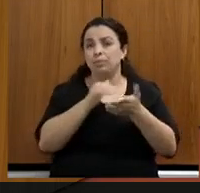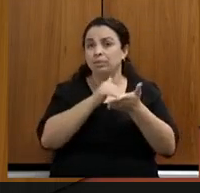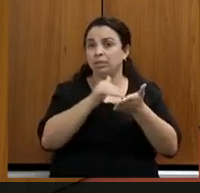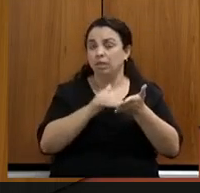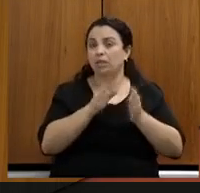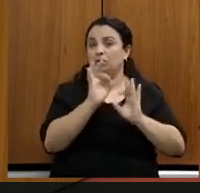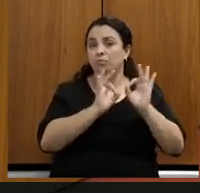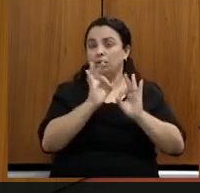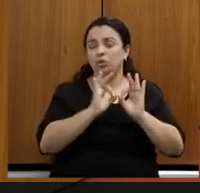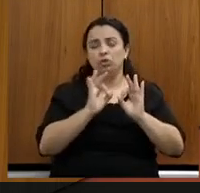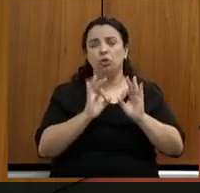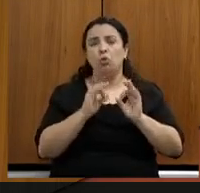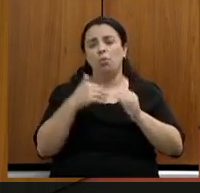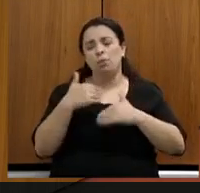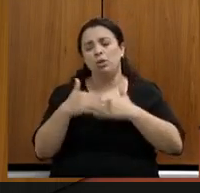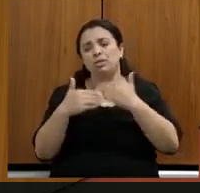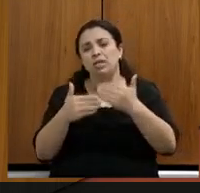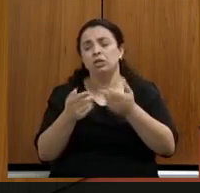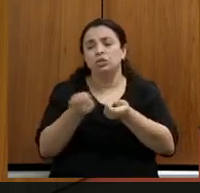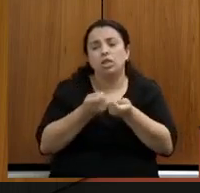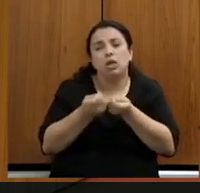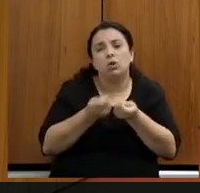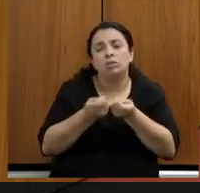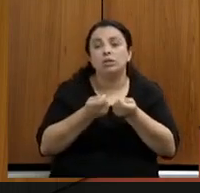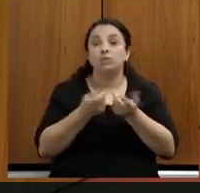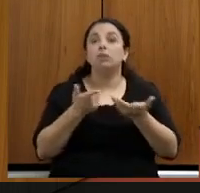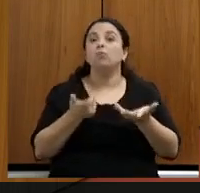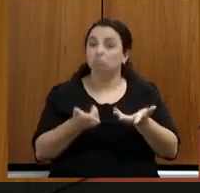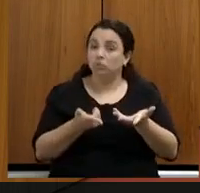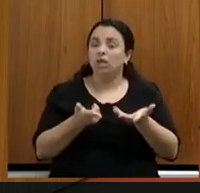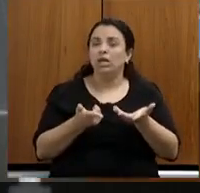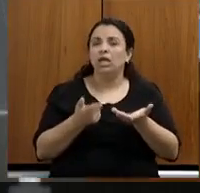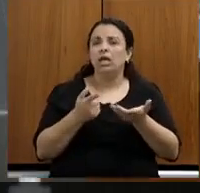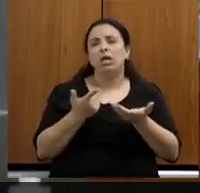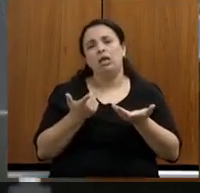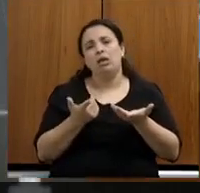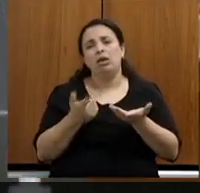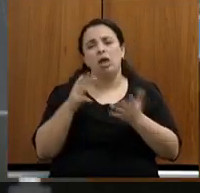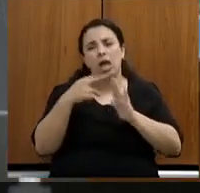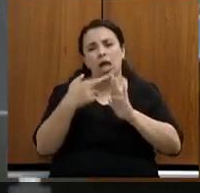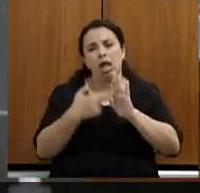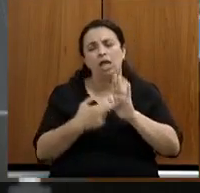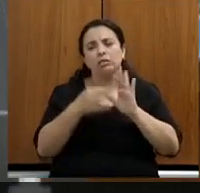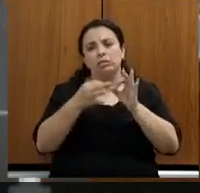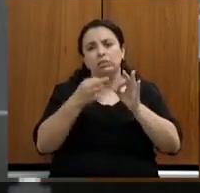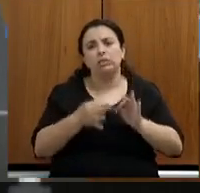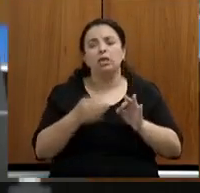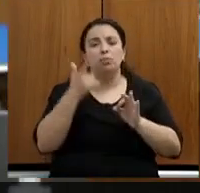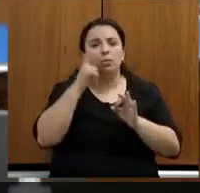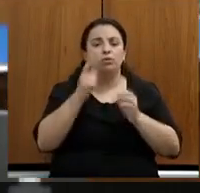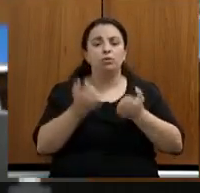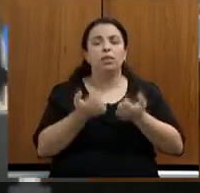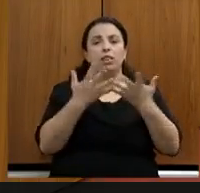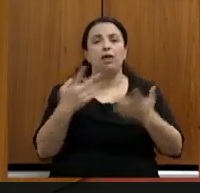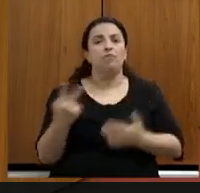negociação e dando a diretriz para que possamos avançar o quanto antes e valorizar essa carreira tão importante para o Estado.